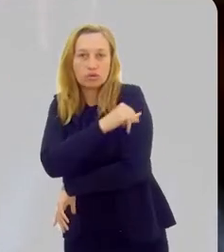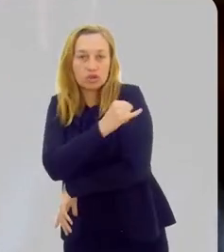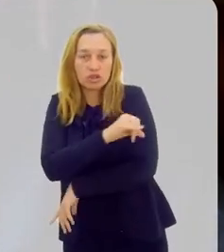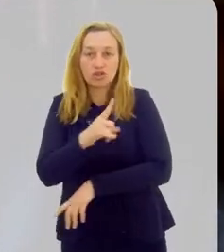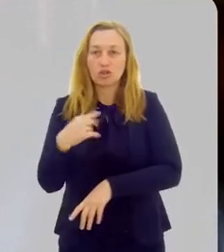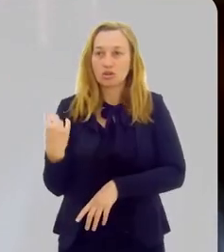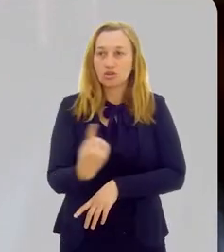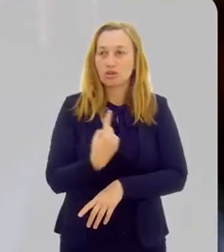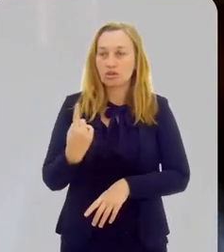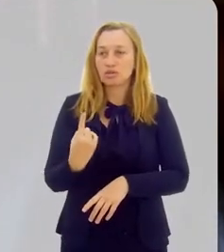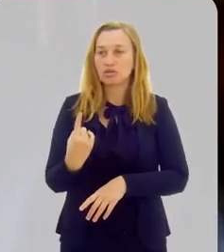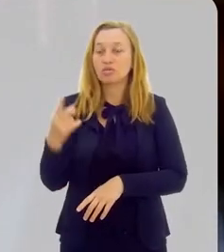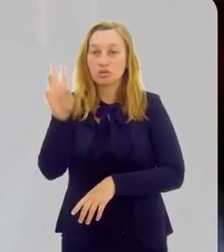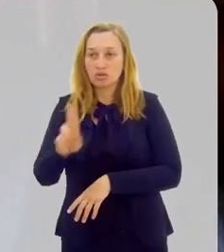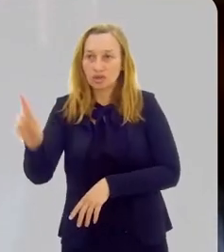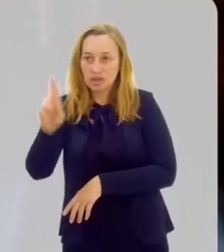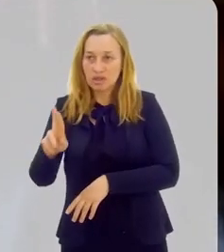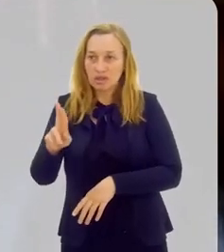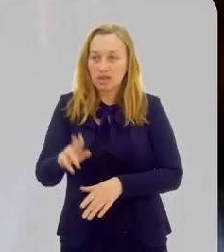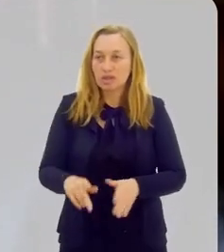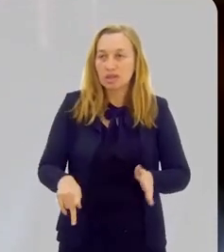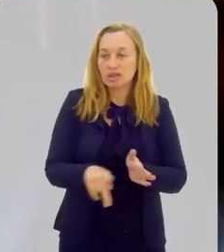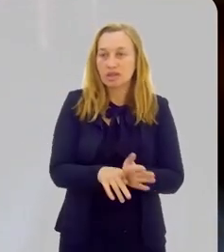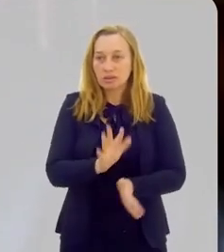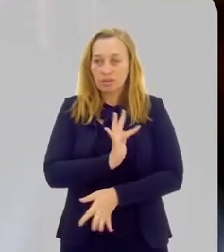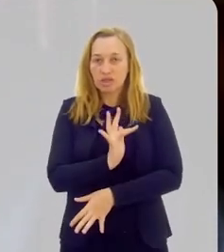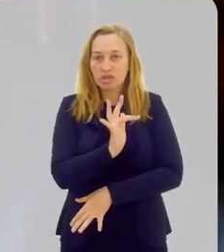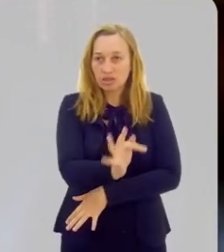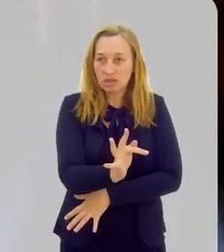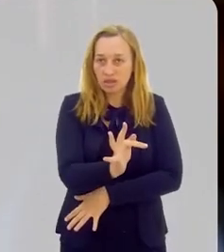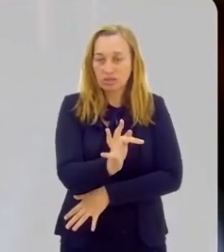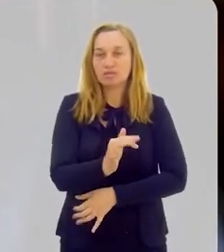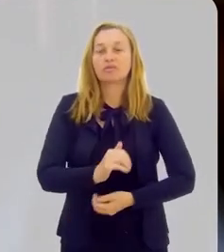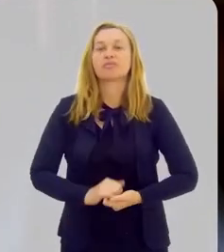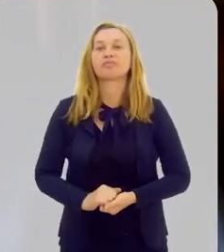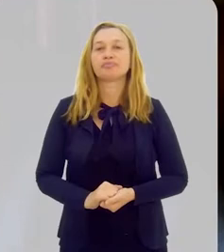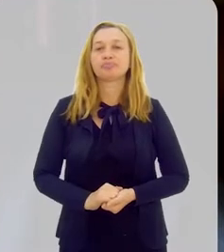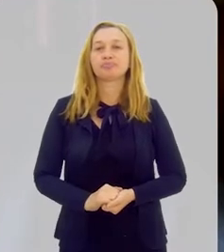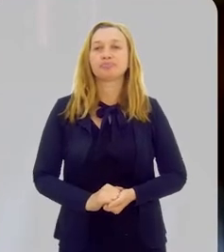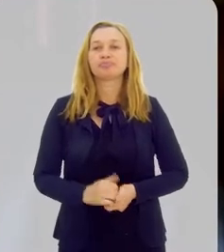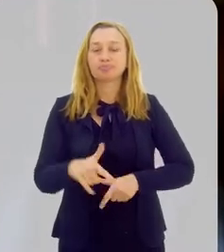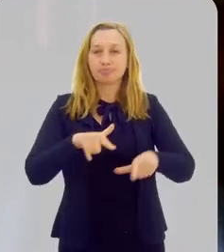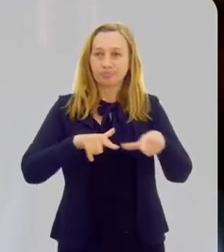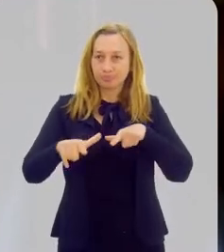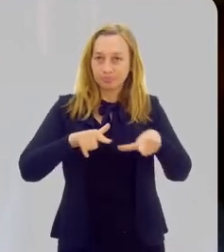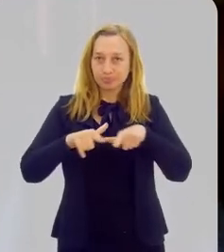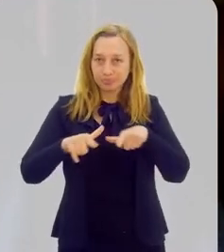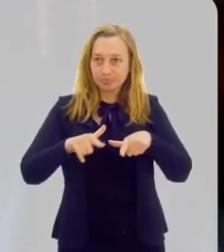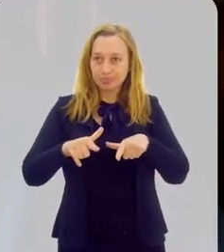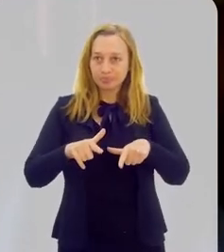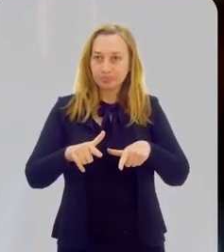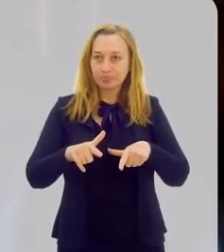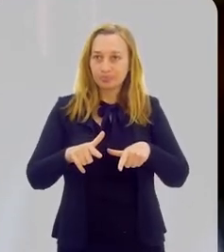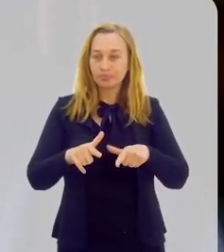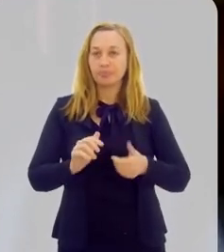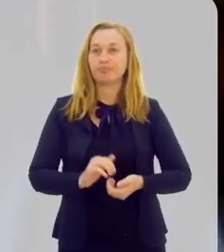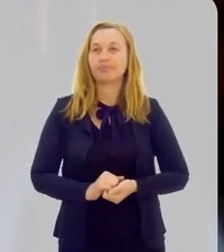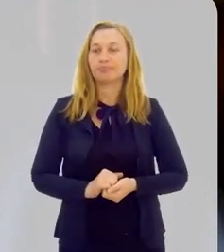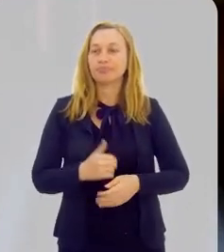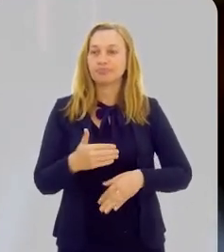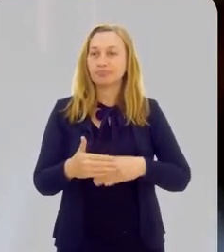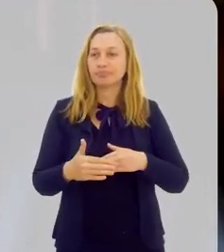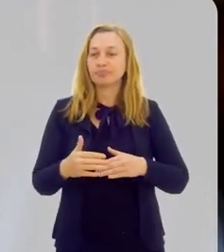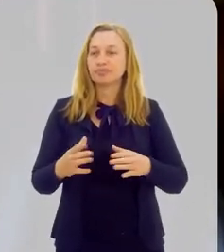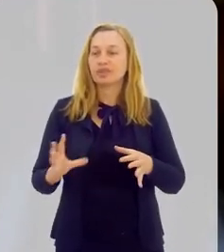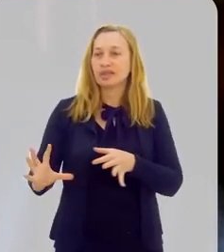Rio de Janeiro e somos uma universidade genuinamente da Baixada Fluminense, com origem na Baixada Fluminense, que trabalha e